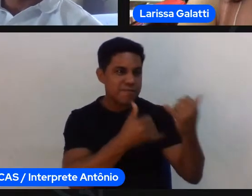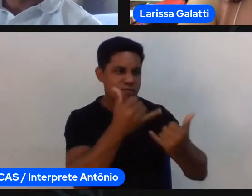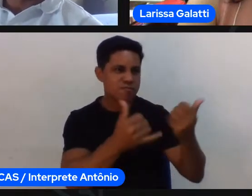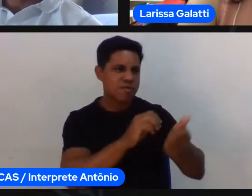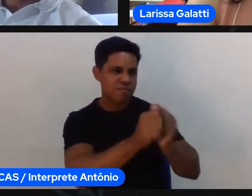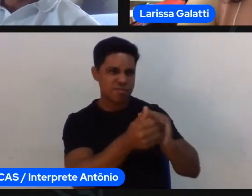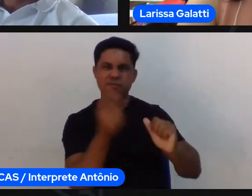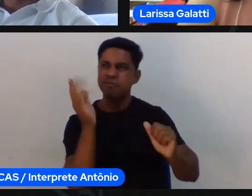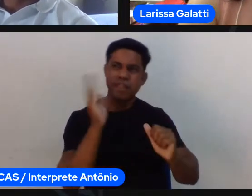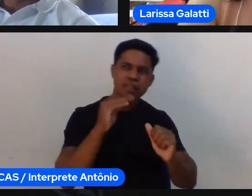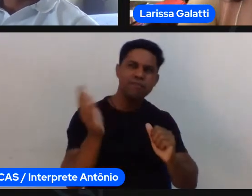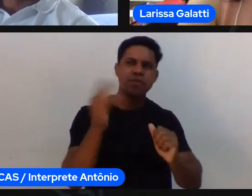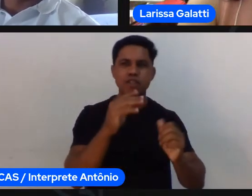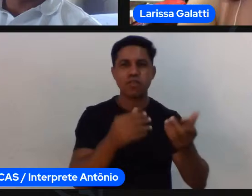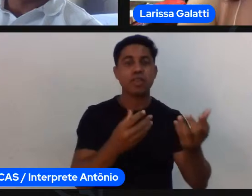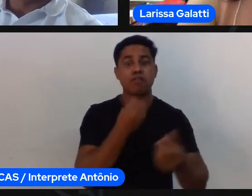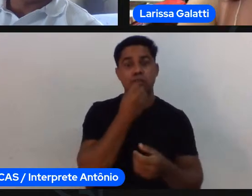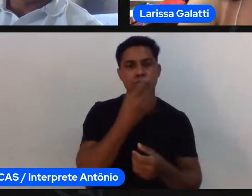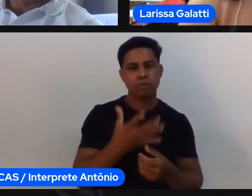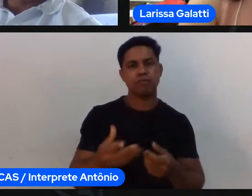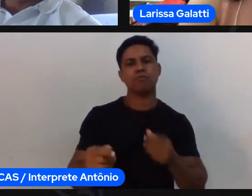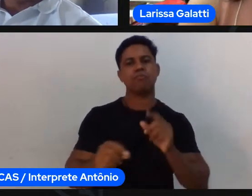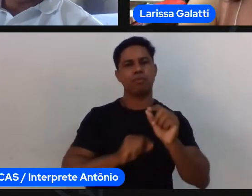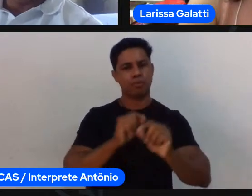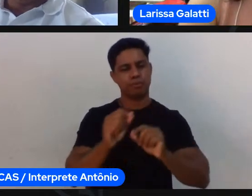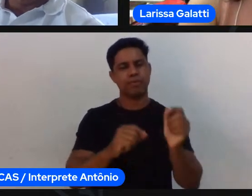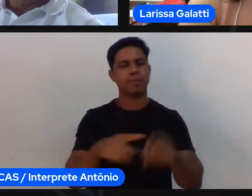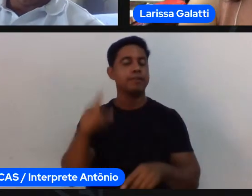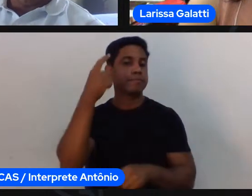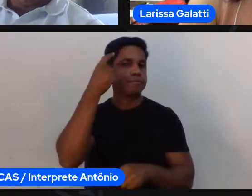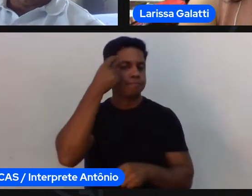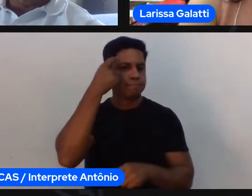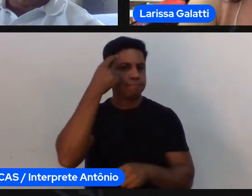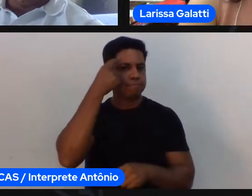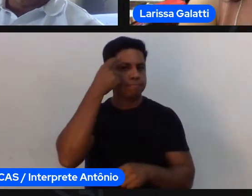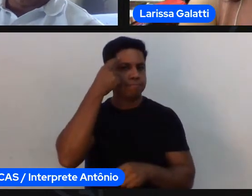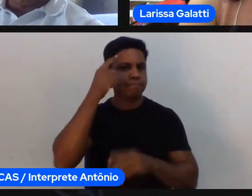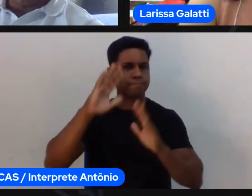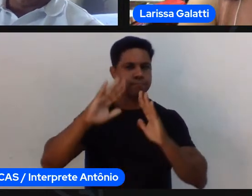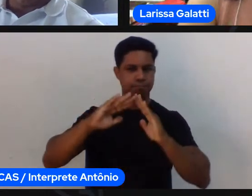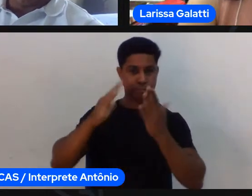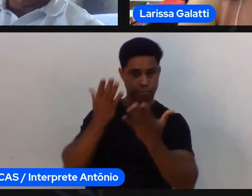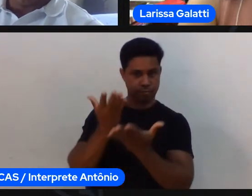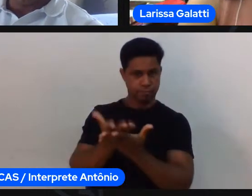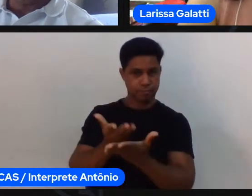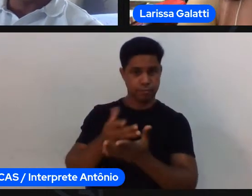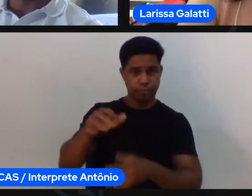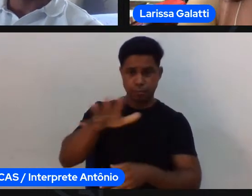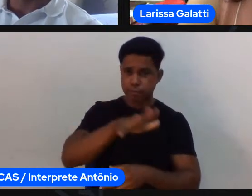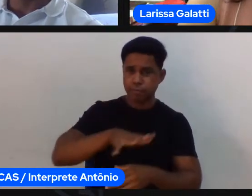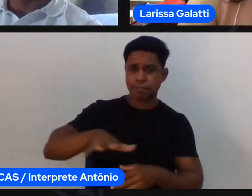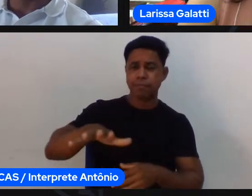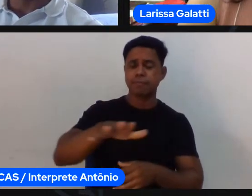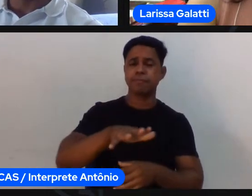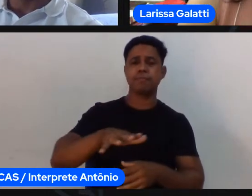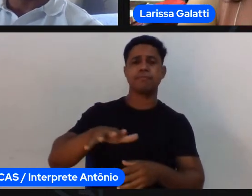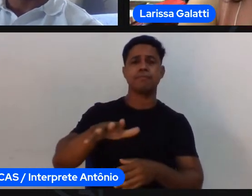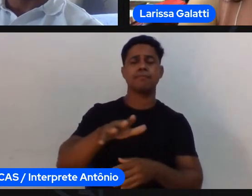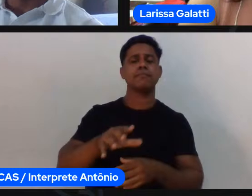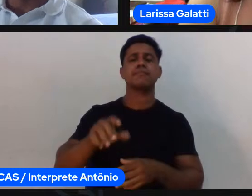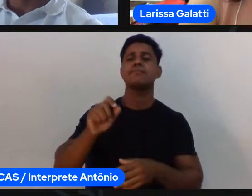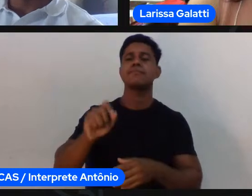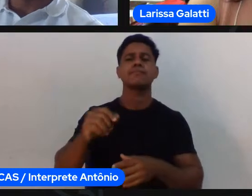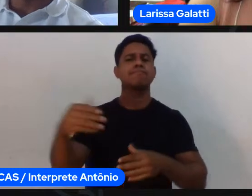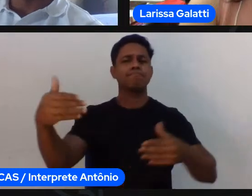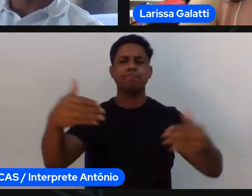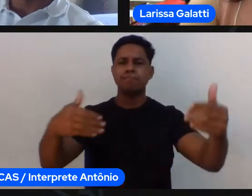é isso é muito bom o a gente tem que pensar é que a escola ela é um ambiente de democratizar acesso né